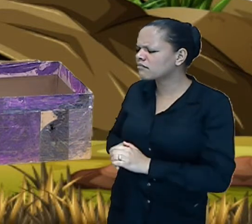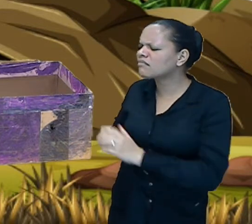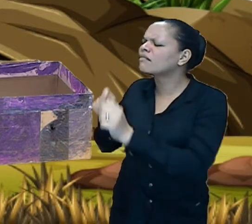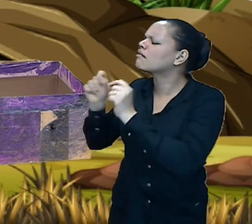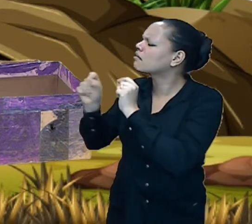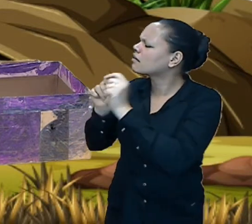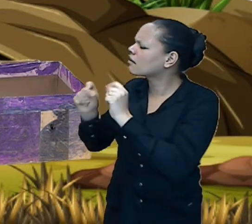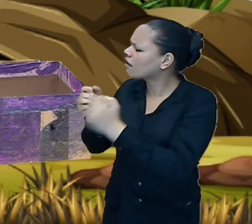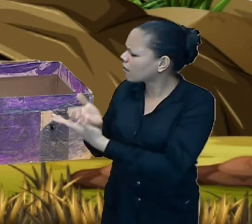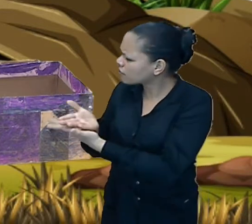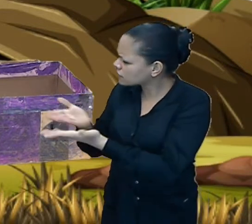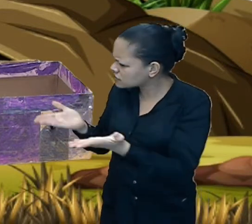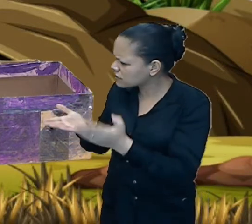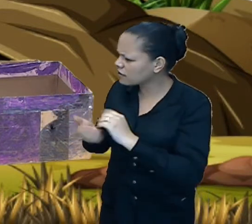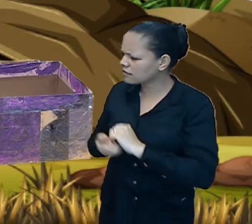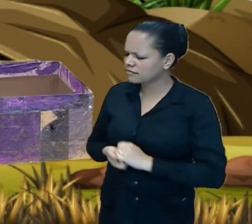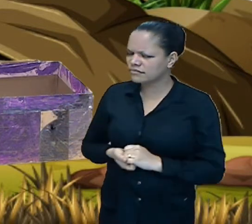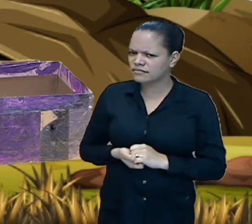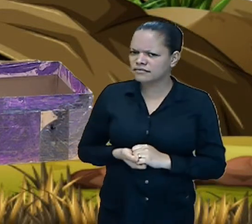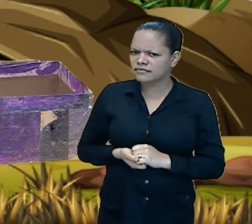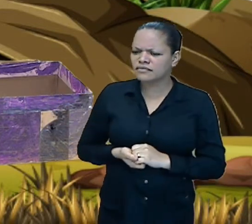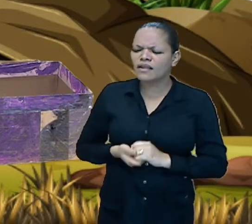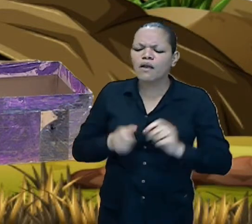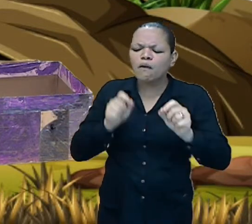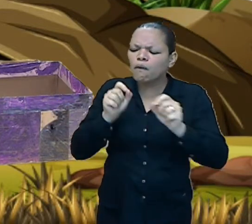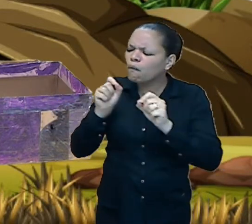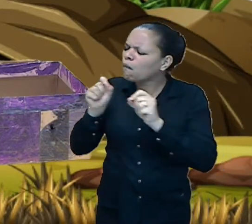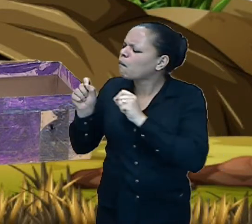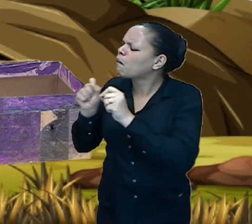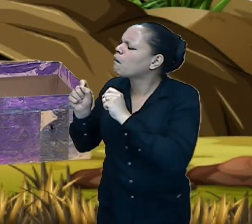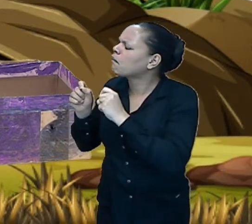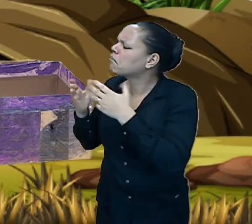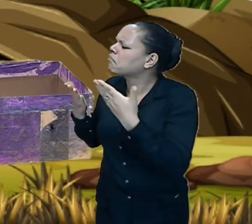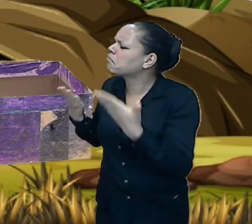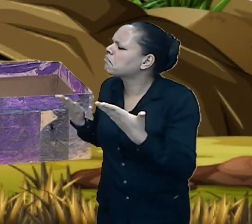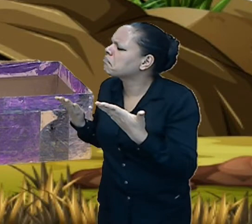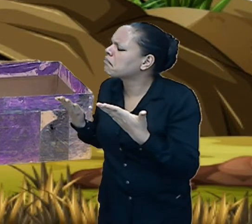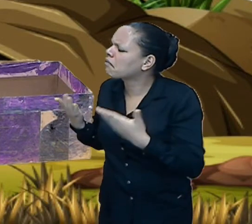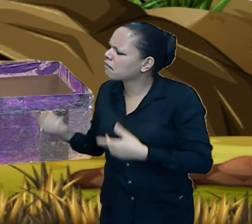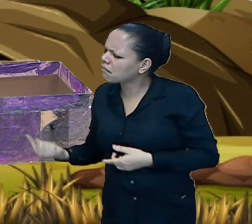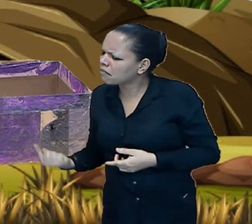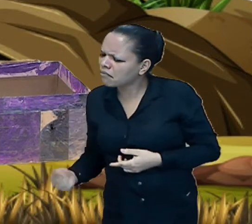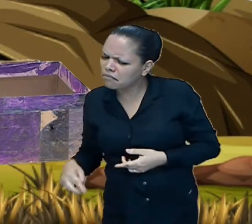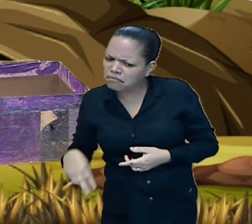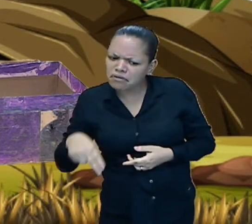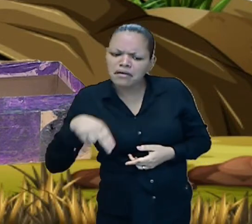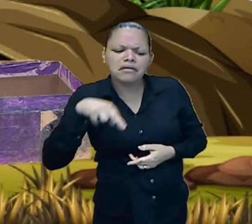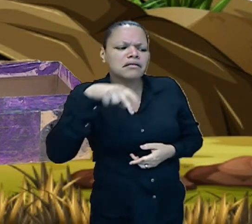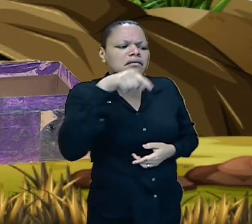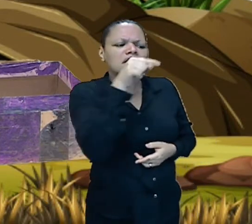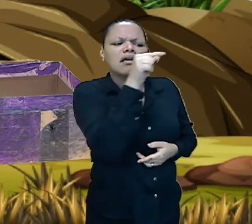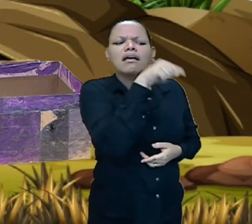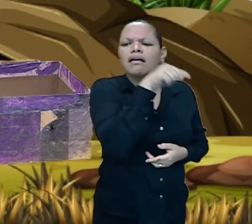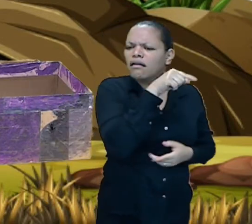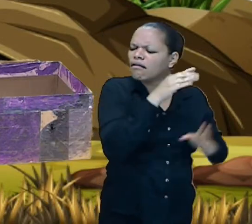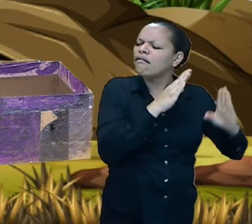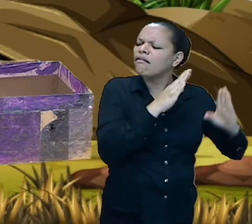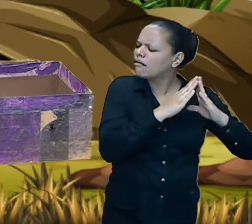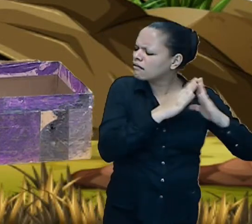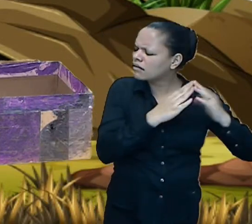você e afinal o que veio fazer aqui o príncipe respondeu que ele era